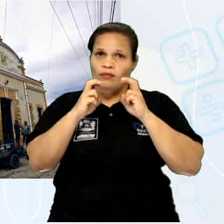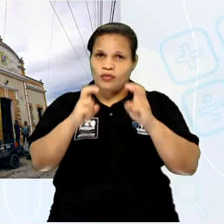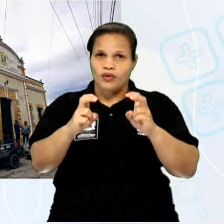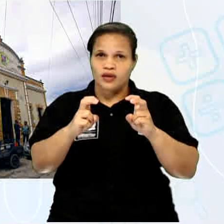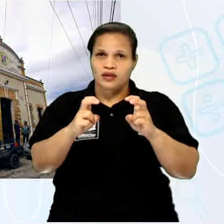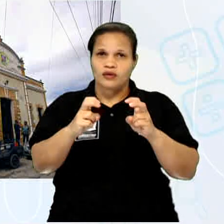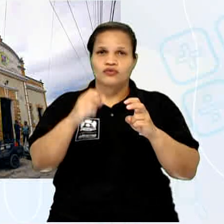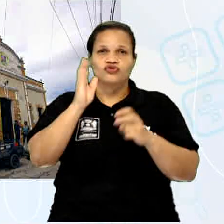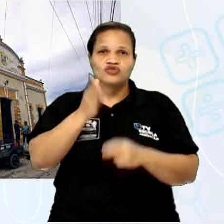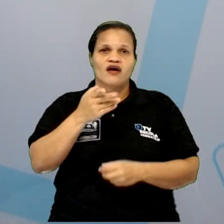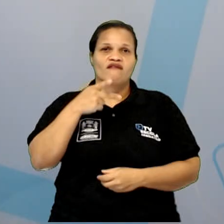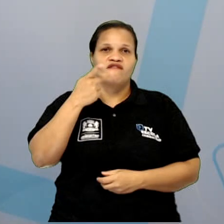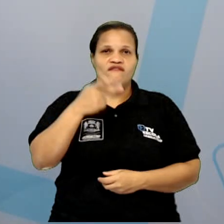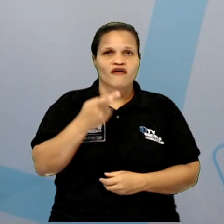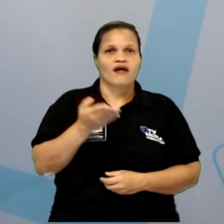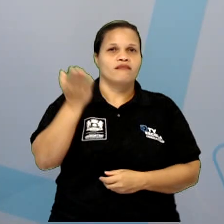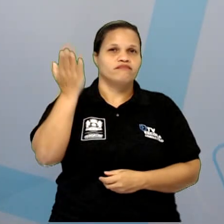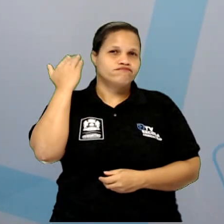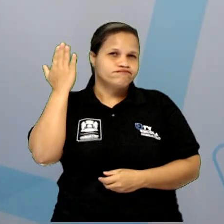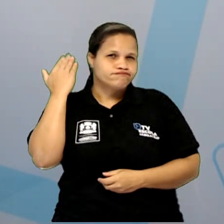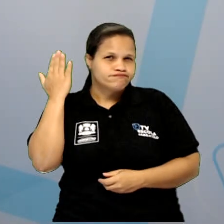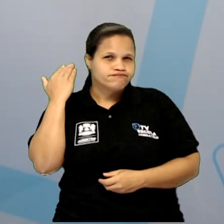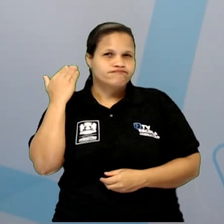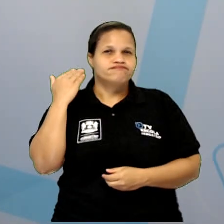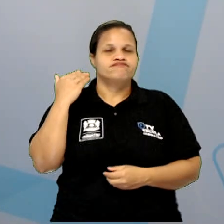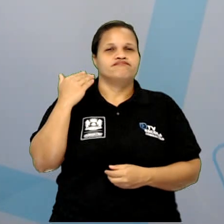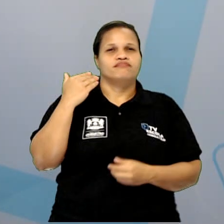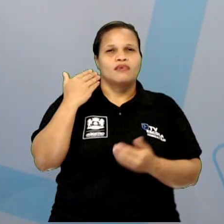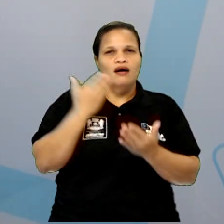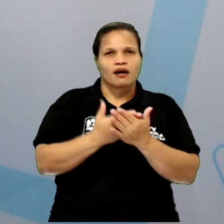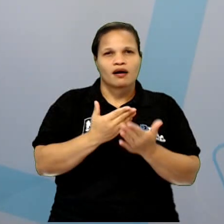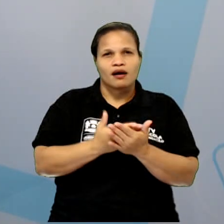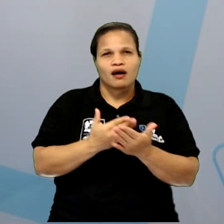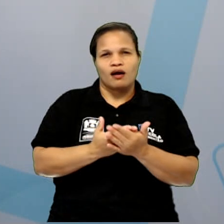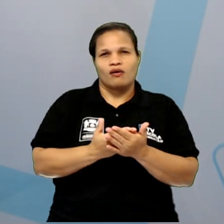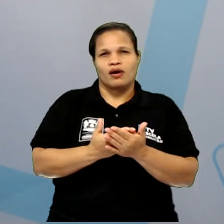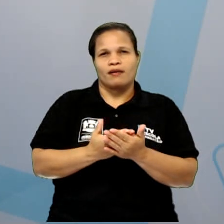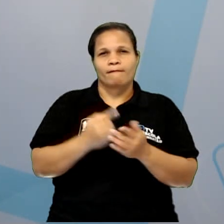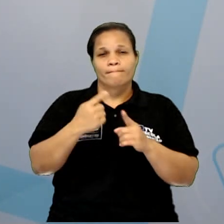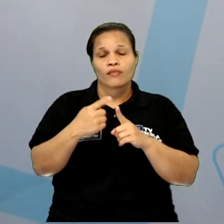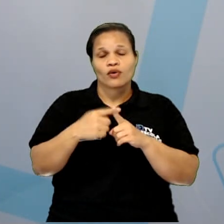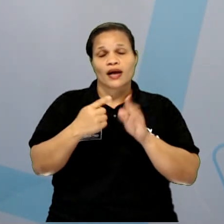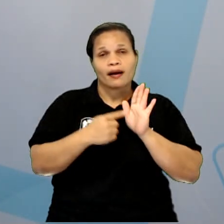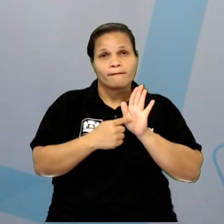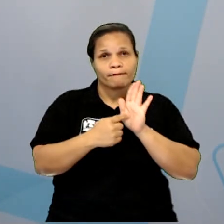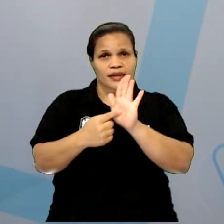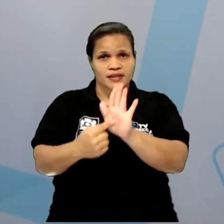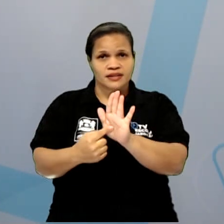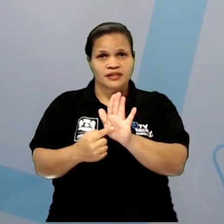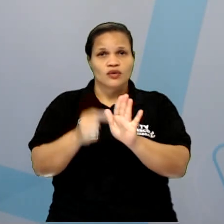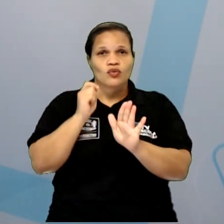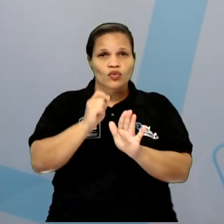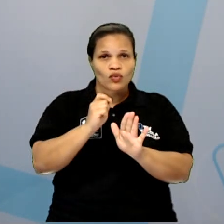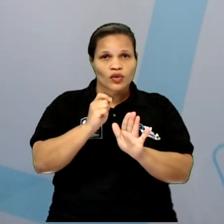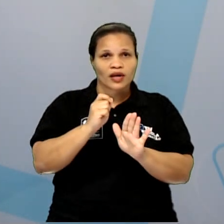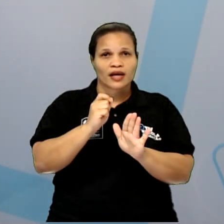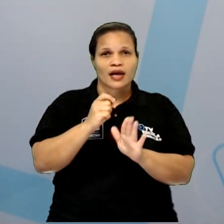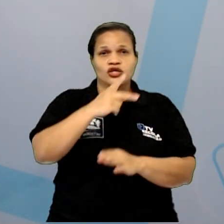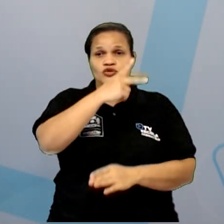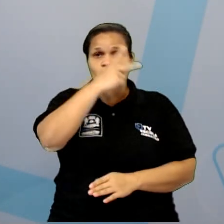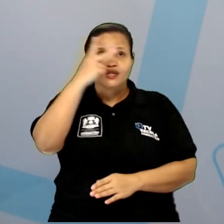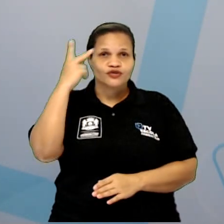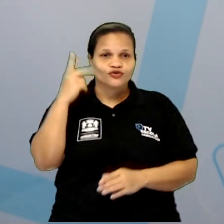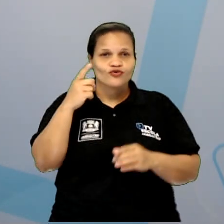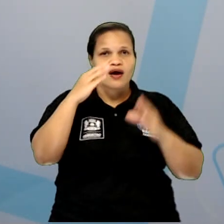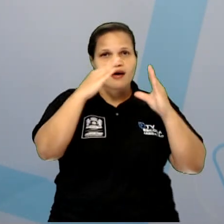aula anterior, ele é conhecido como Museu do Afeto, porque muitas das obras que são expostas lá foram doadas pelos próprios moradores do nosso